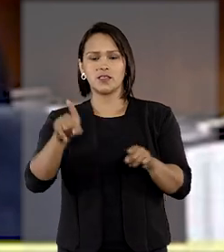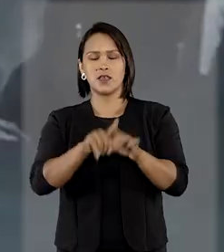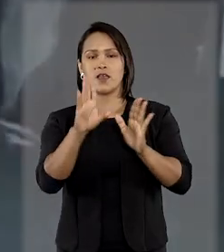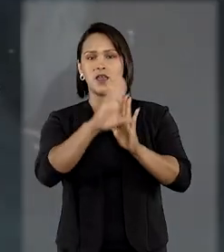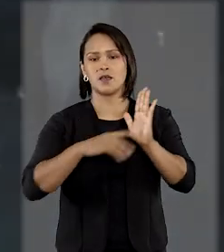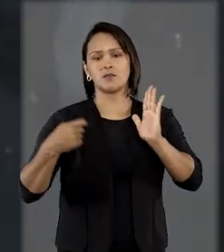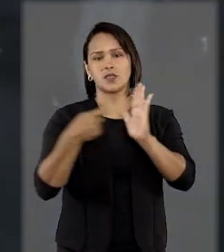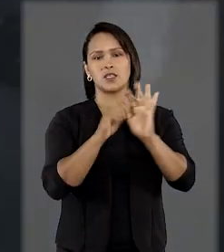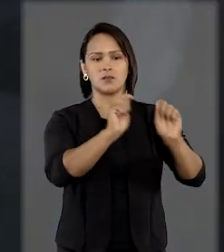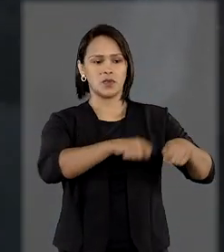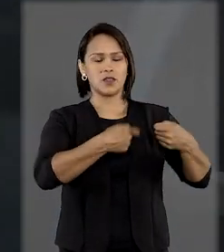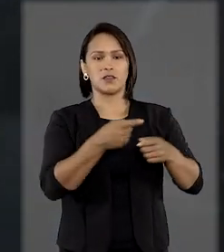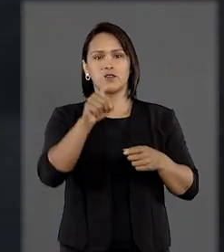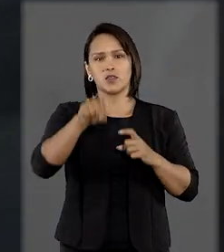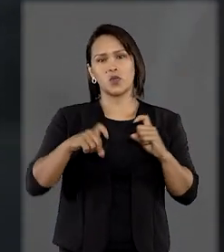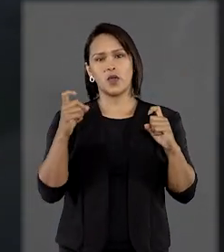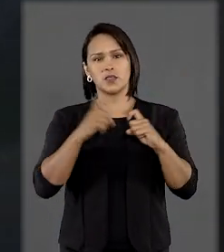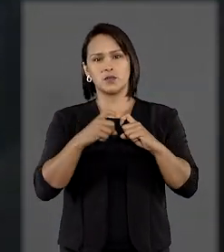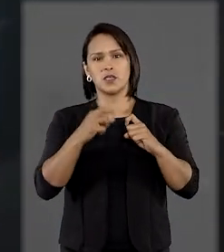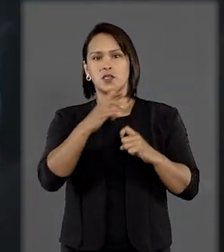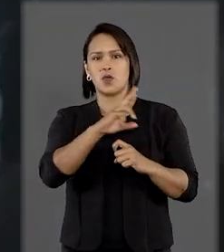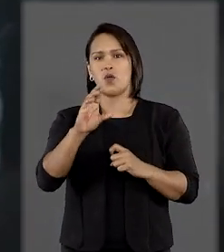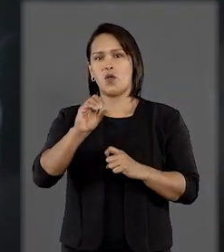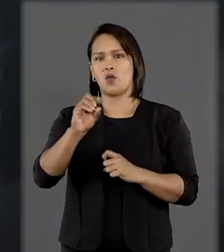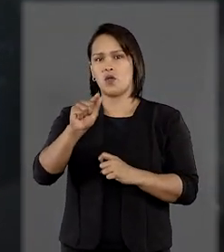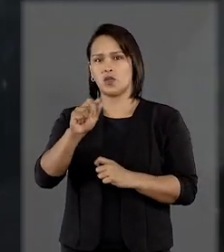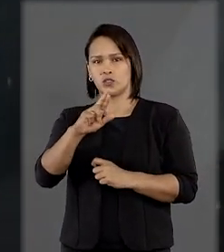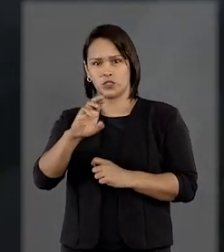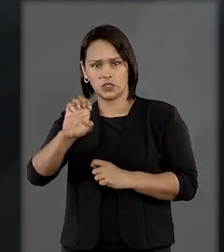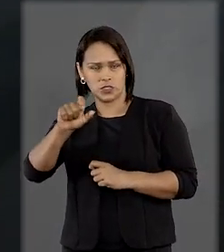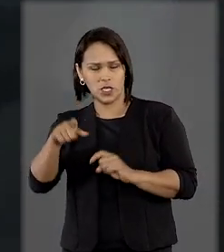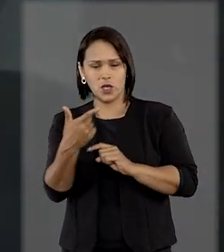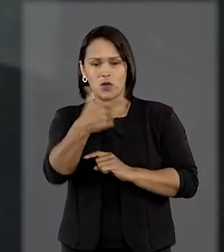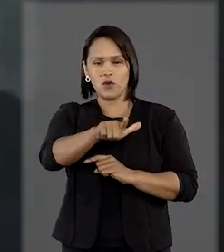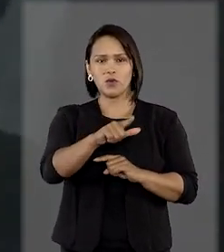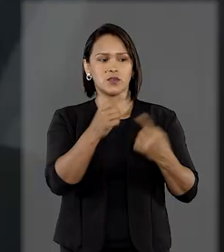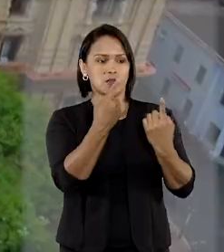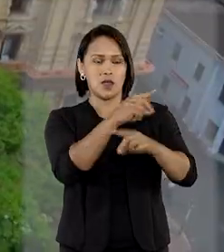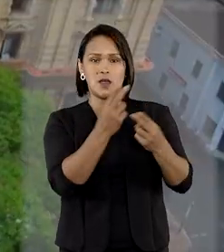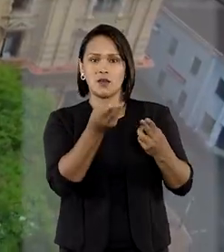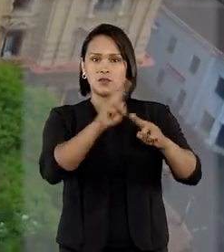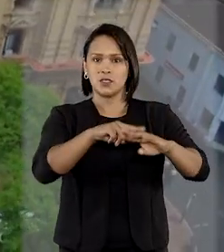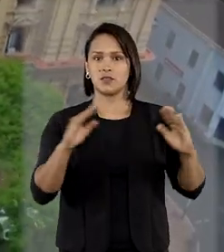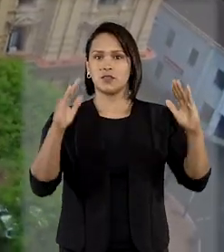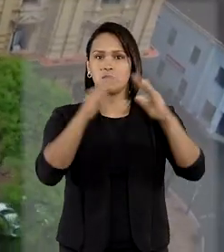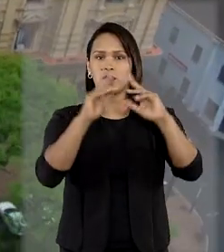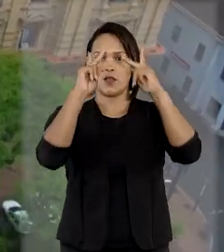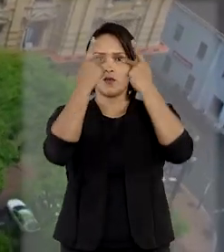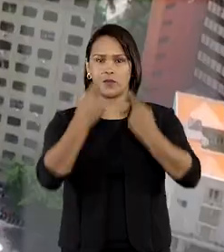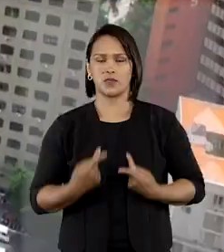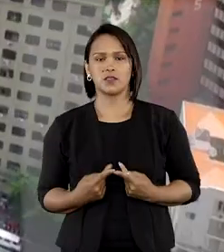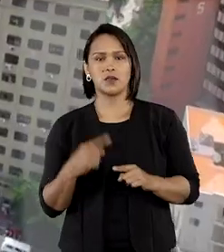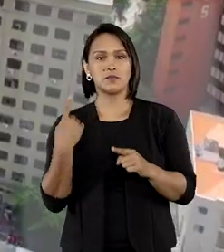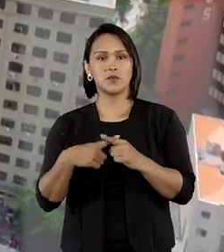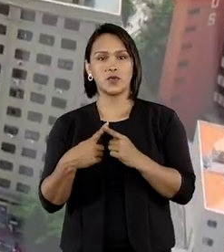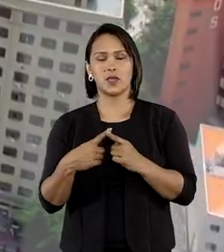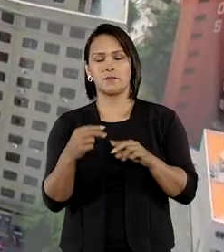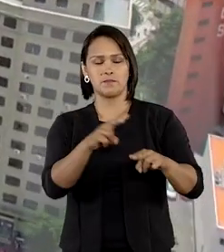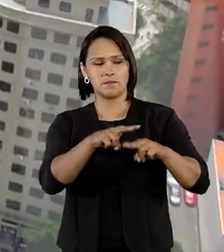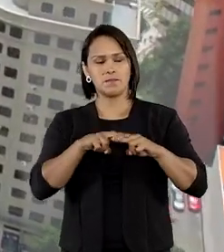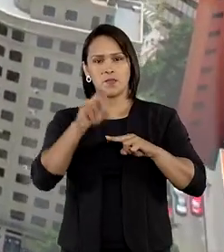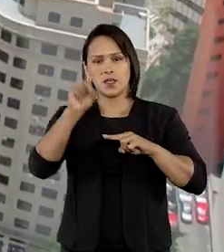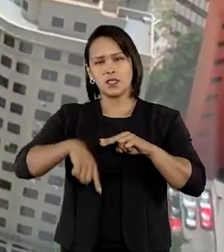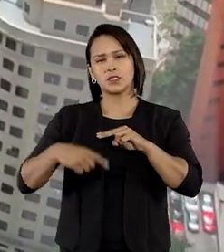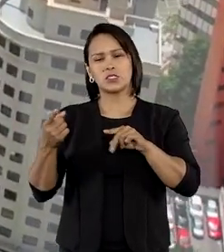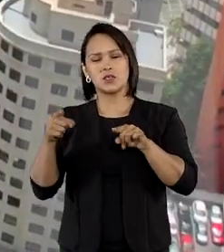-médico Roger Abdel-Massi contra a revogação da prisão domiciliar humanitária. O benefício havia sido cassado pelo Tribunal de